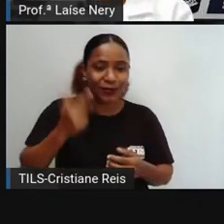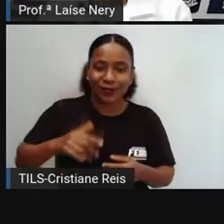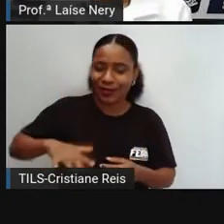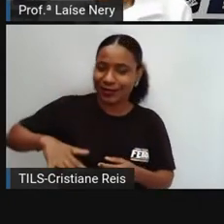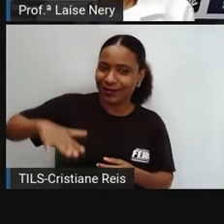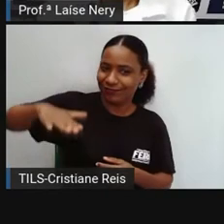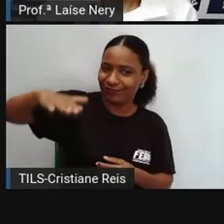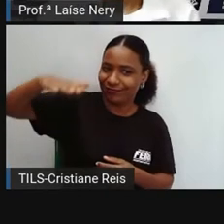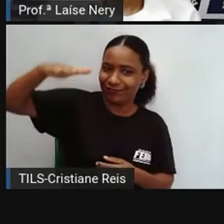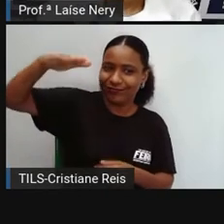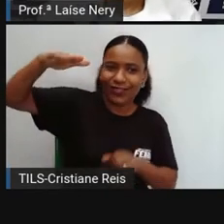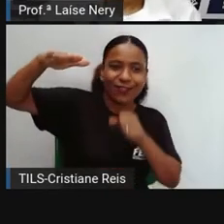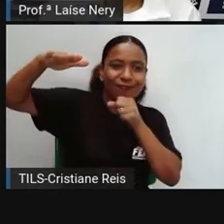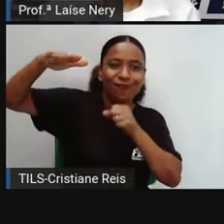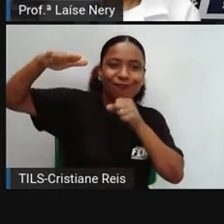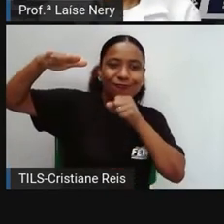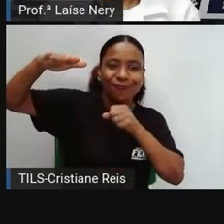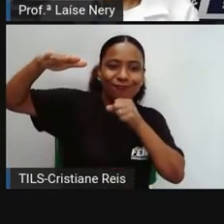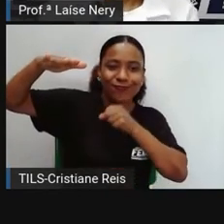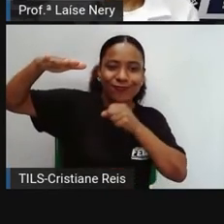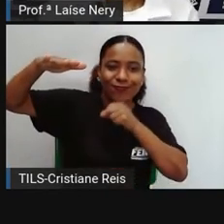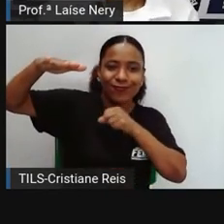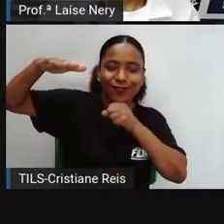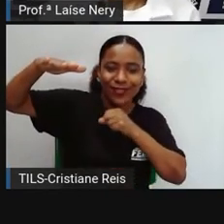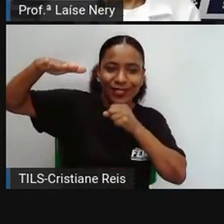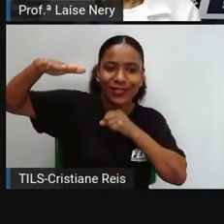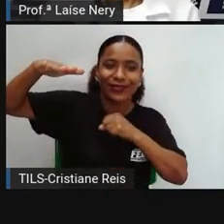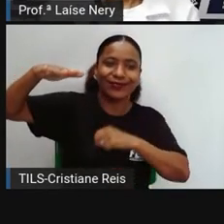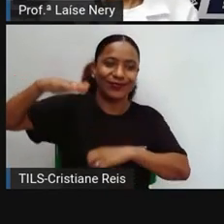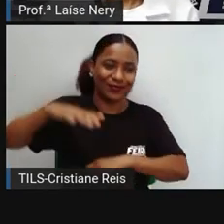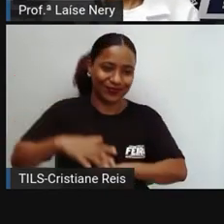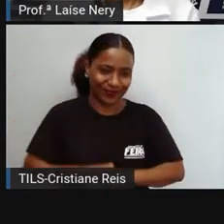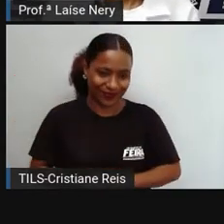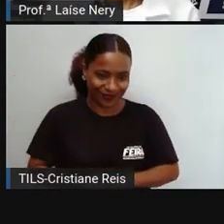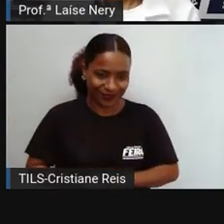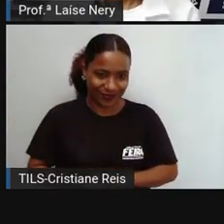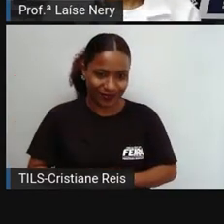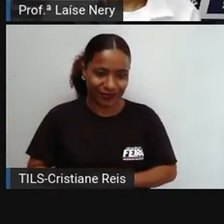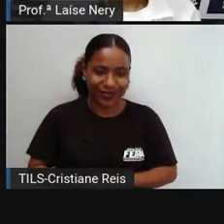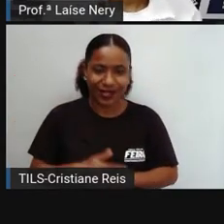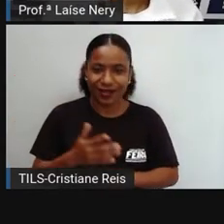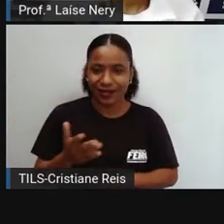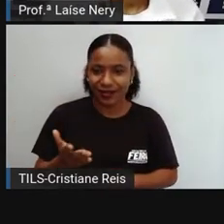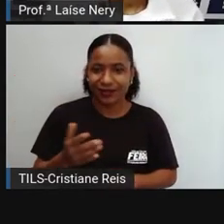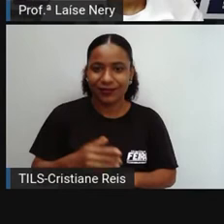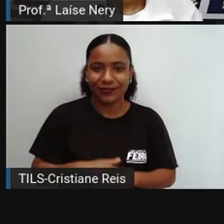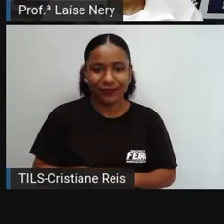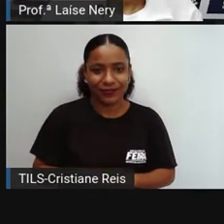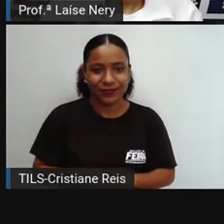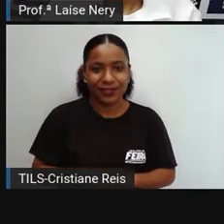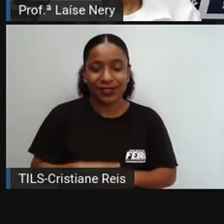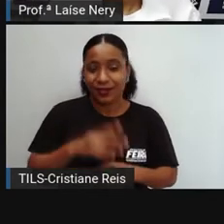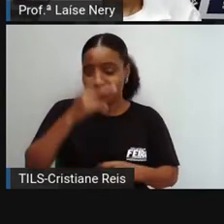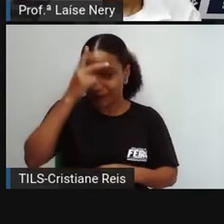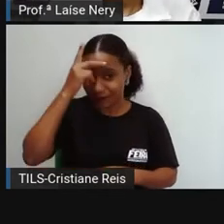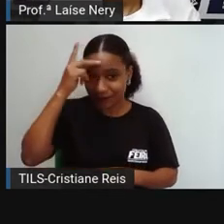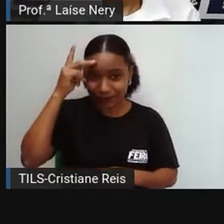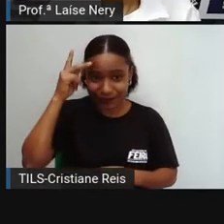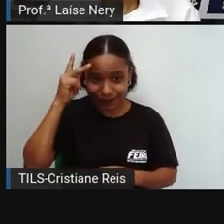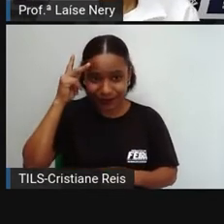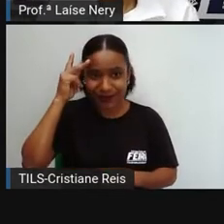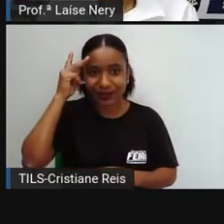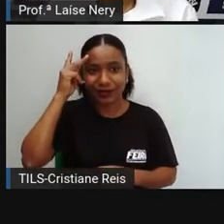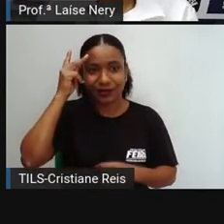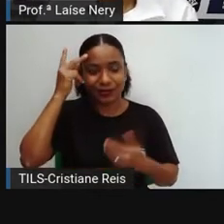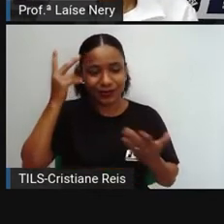velhice quer dizer que aquela pessoa não precisa mais cumprir o seu papel de